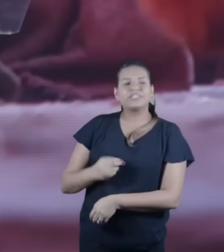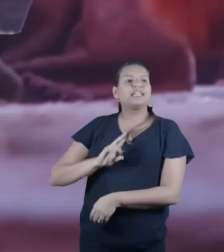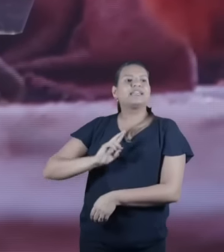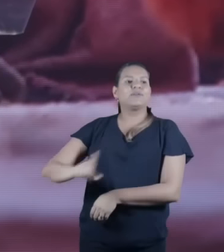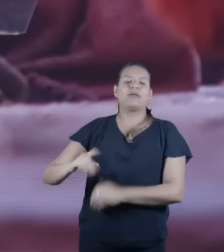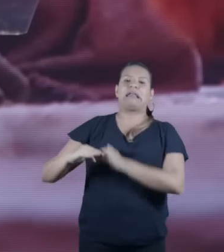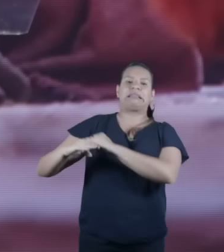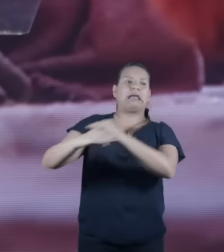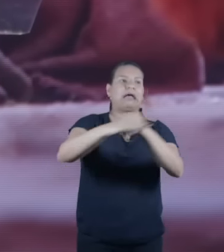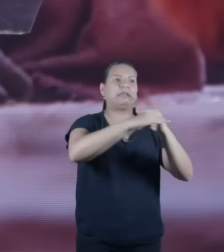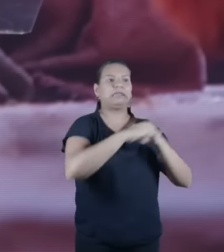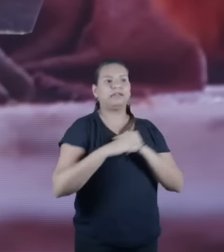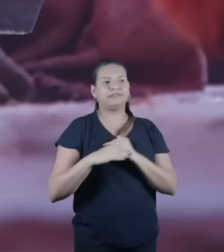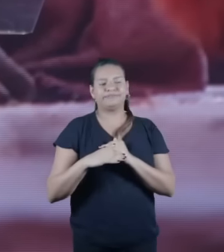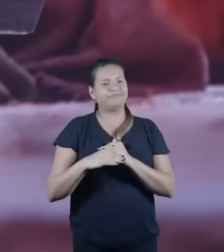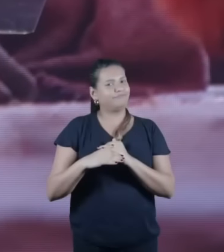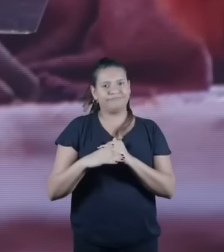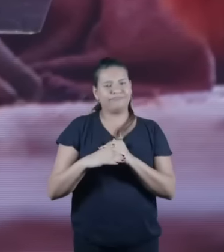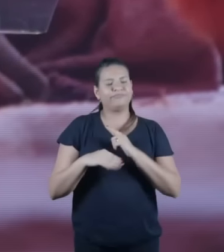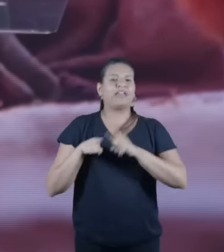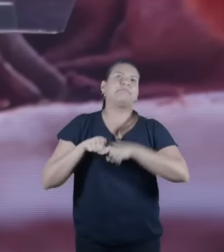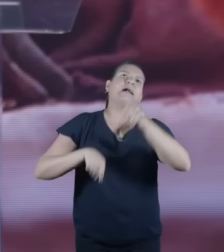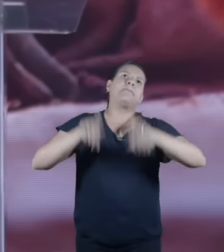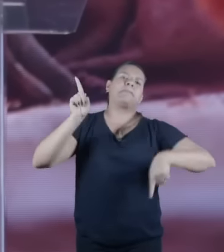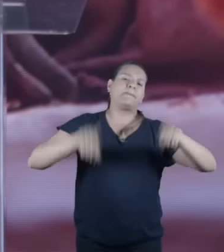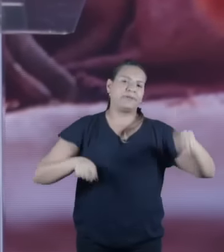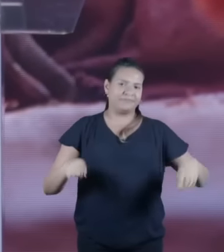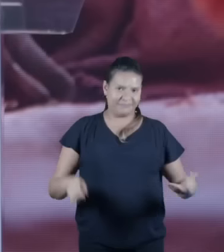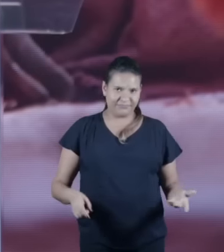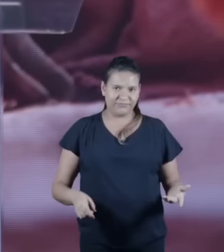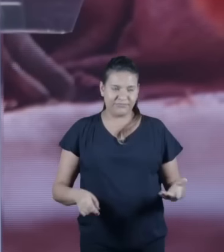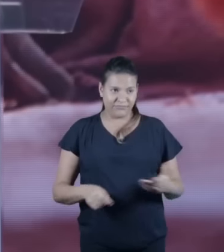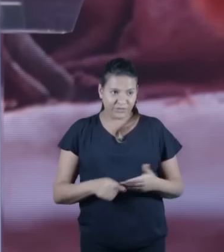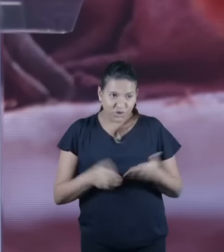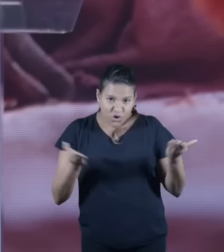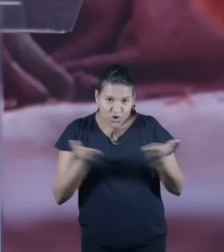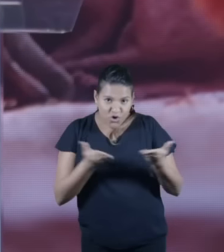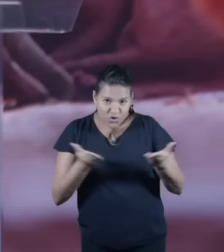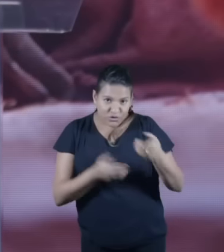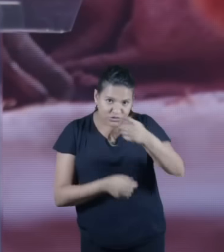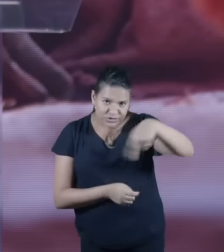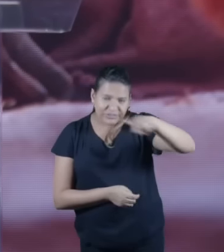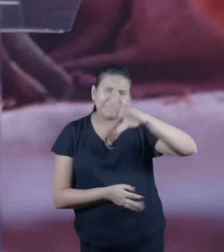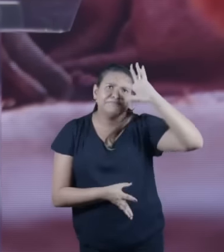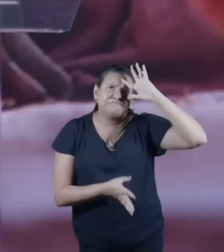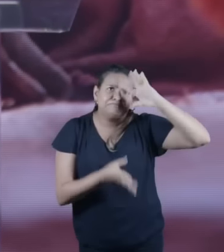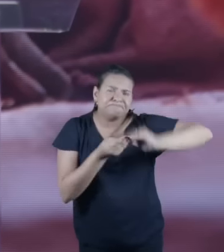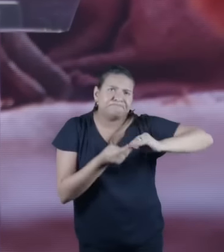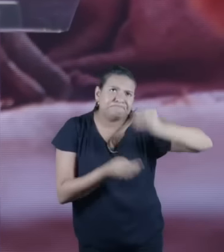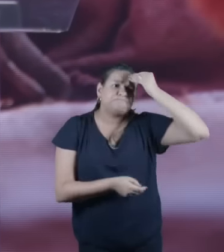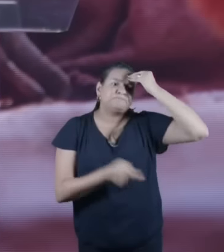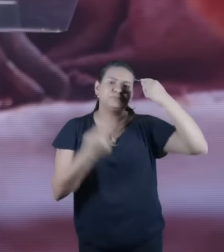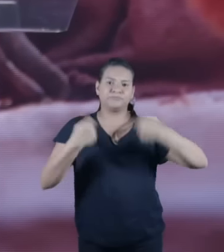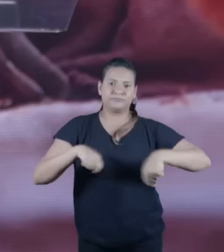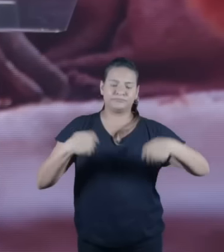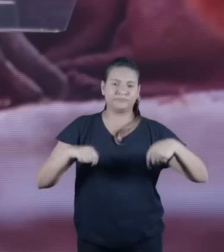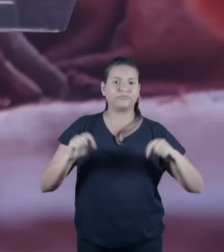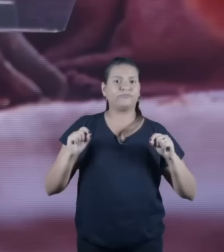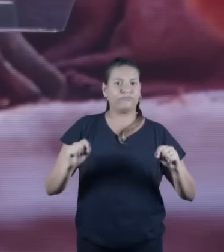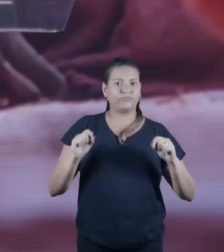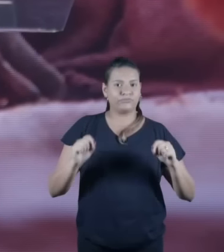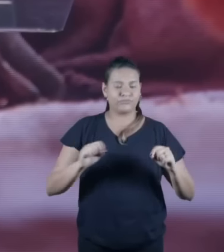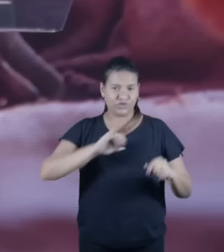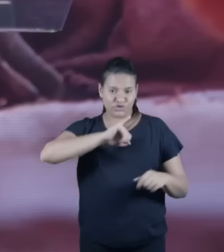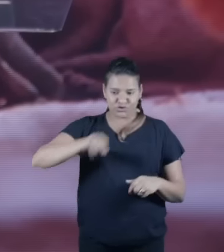vocês levarem uma coisa com vocês de tudo o que eu estou dizendo hoje o que eu preciso que vocês entendam é que o judaísmo não é uma